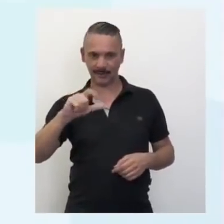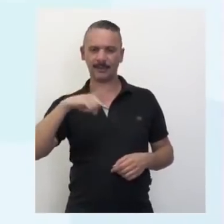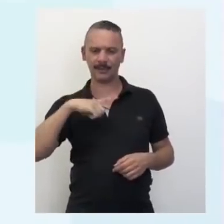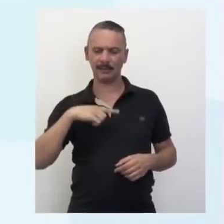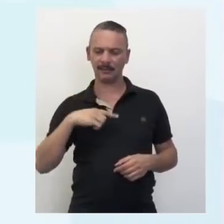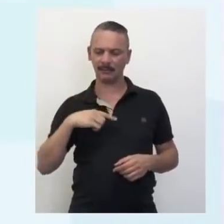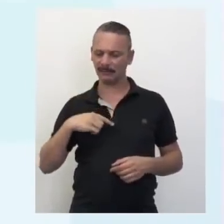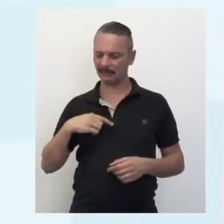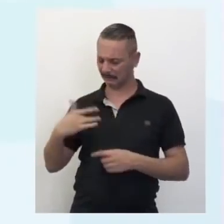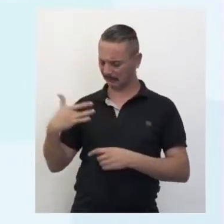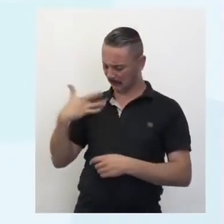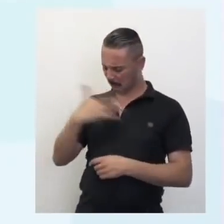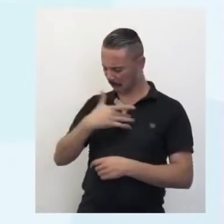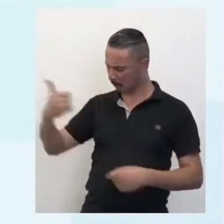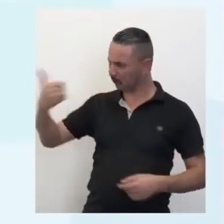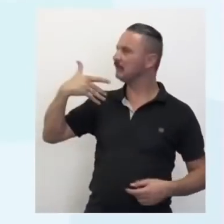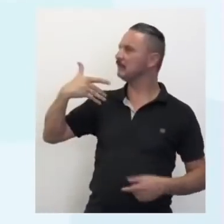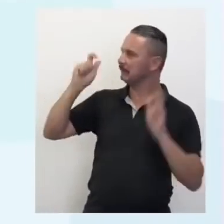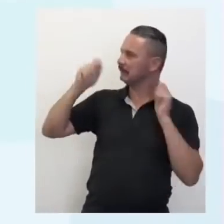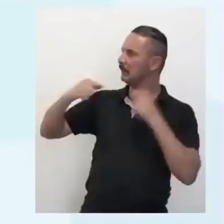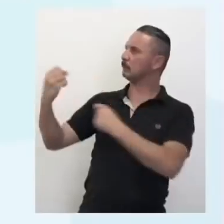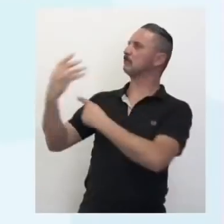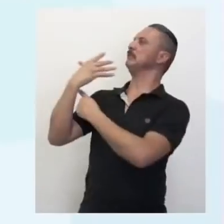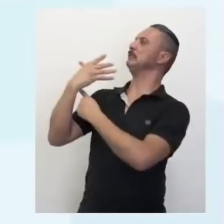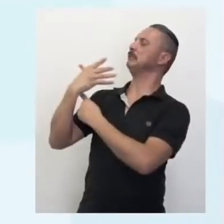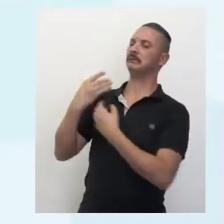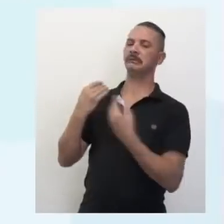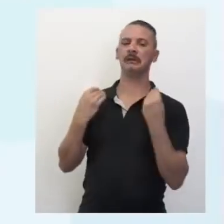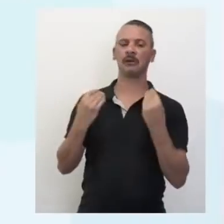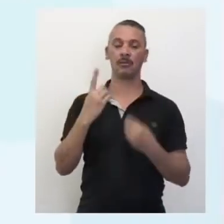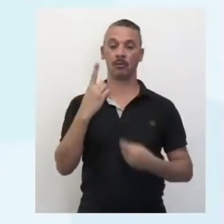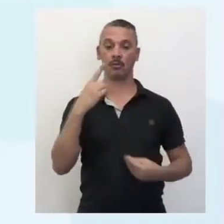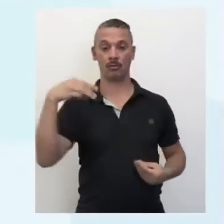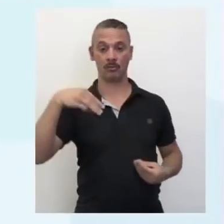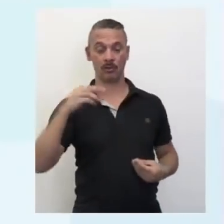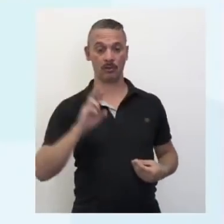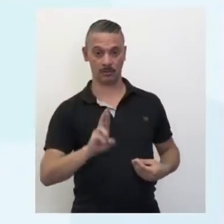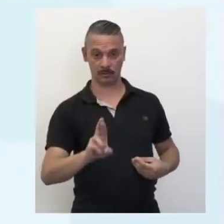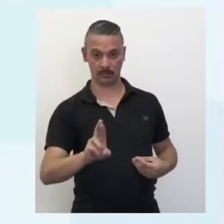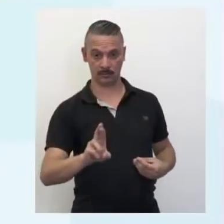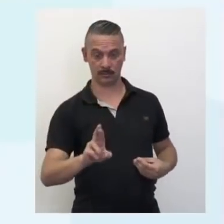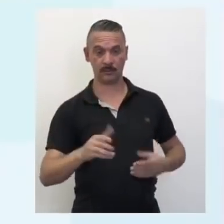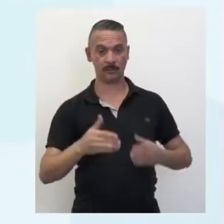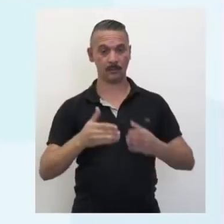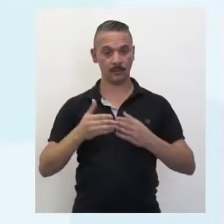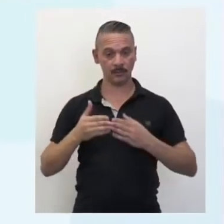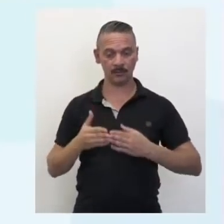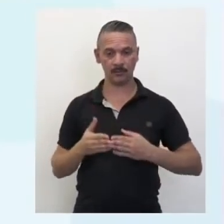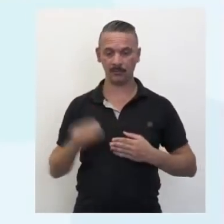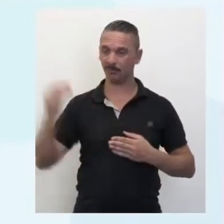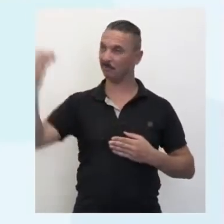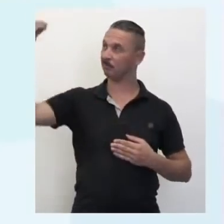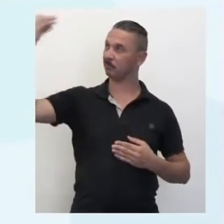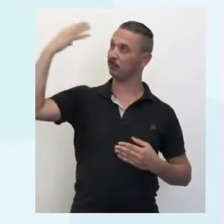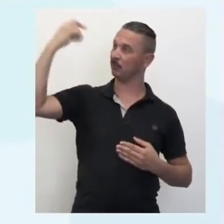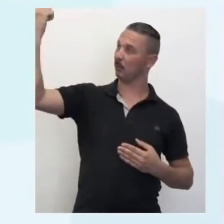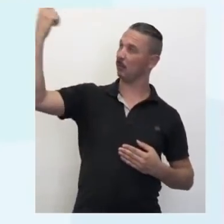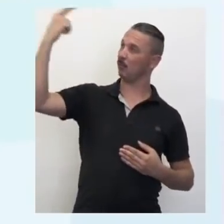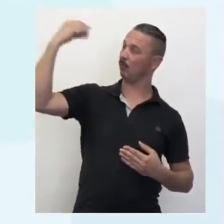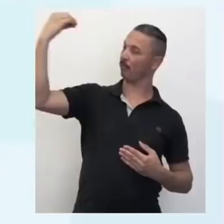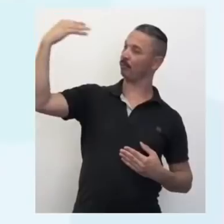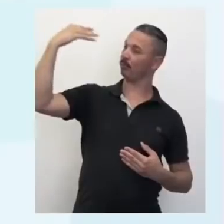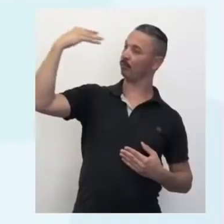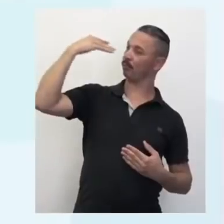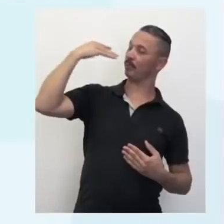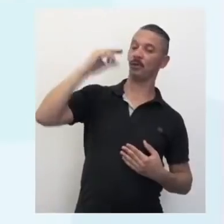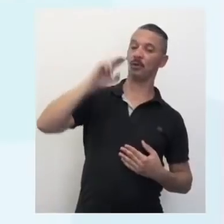pode ser prejudicial à saúde? Responde aí para mim em um minutinho, por favor. Essa radiação que vem do Sol, chamada